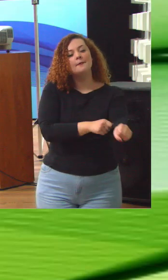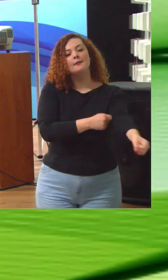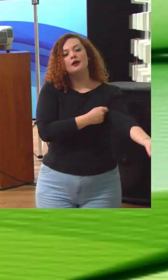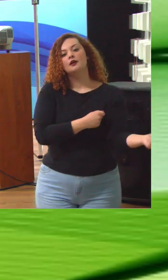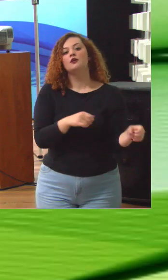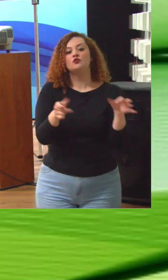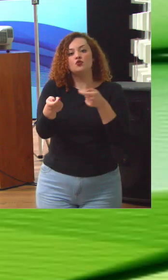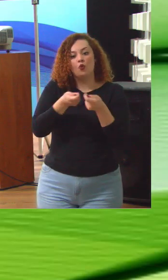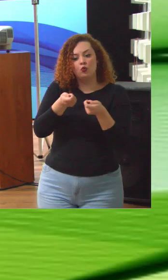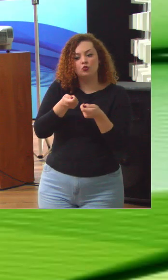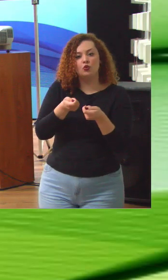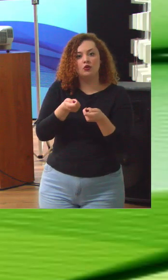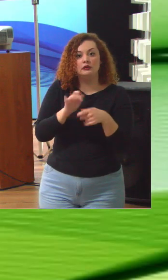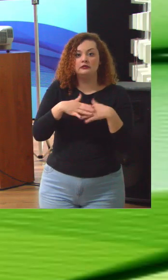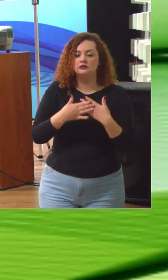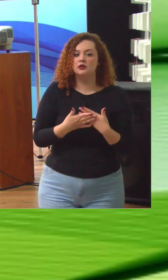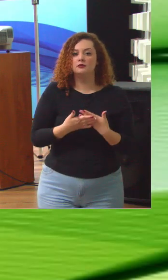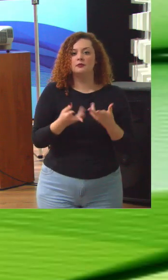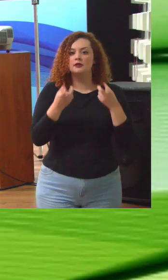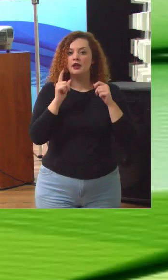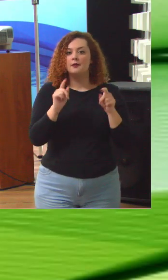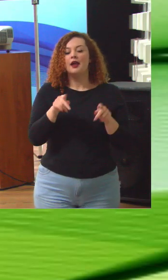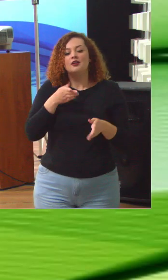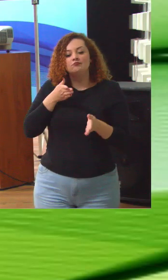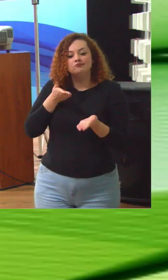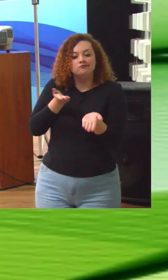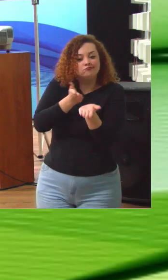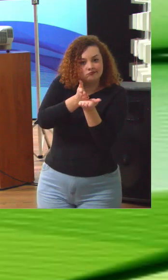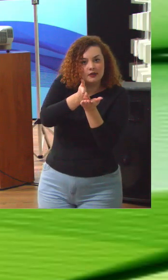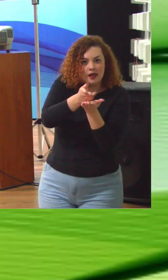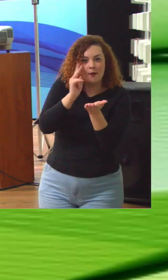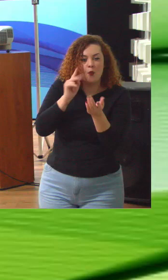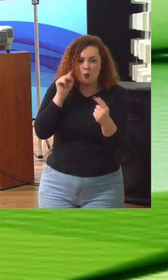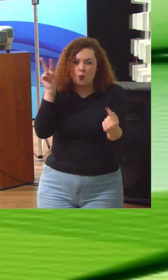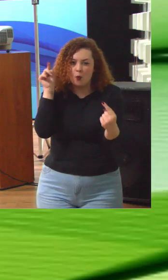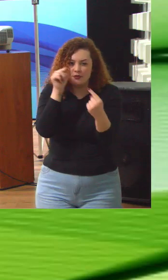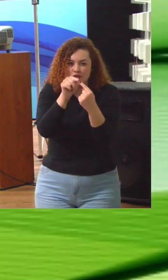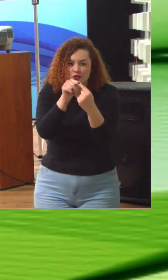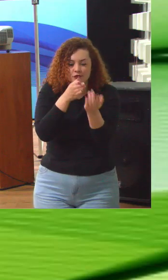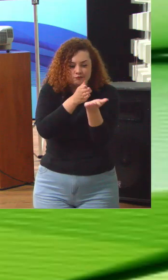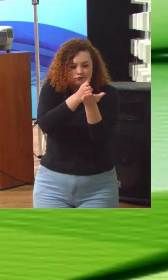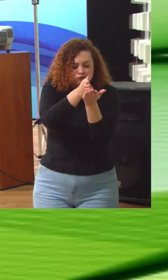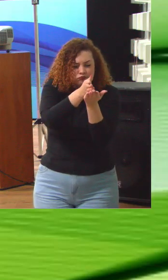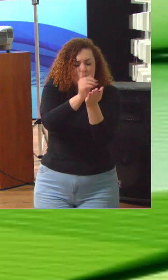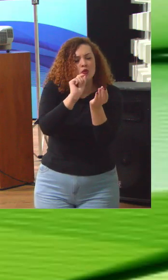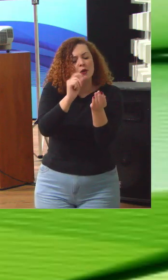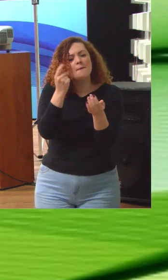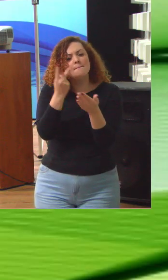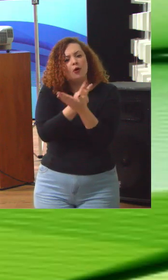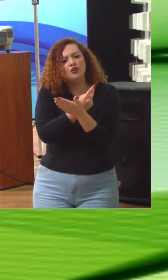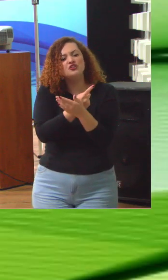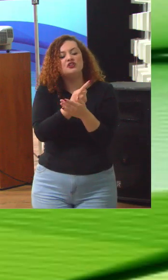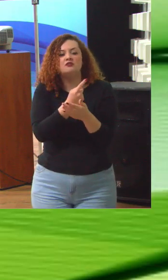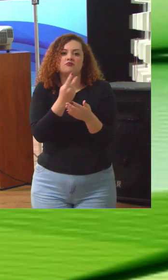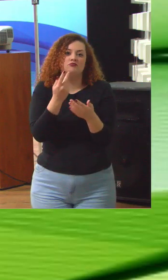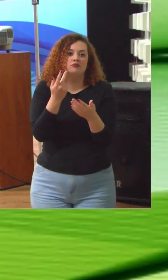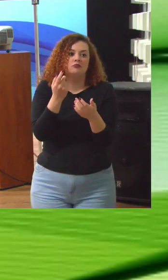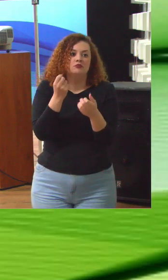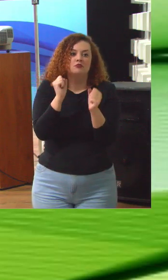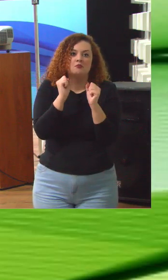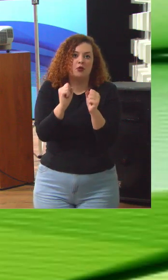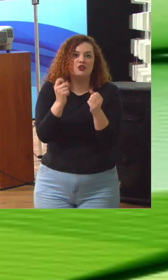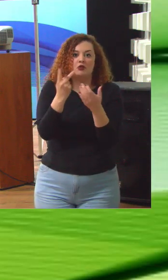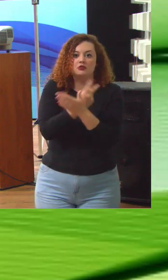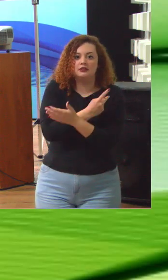sistema de controles é visto que a direção do navio pretendida é tal o que é que pode eventualmente impedir o navio de chegar lá